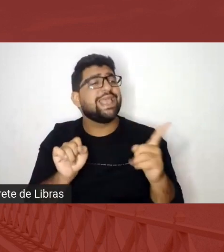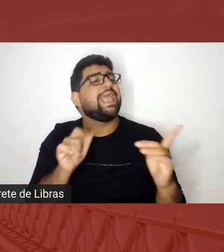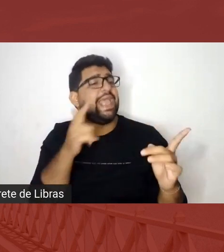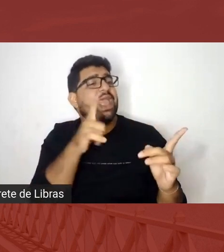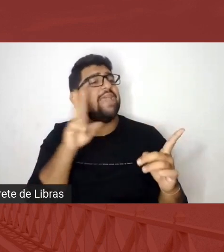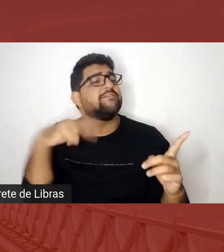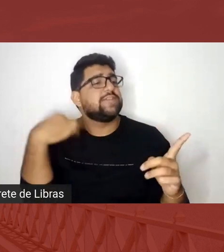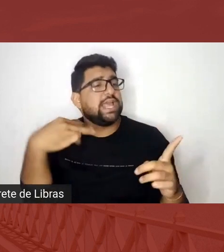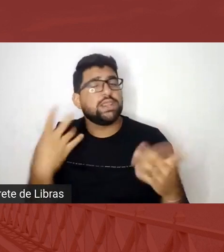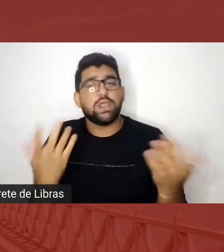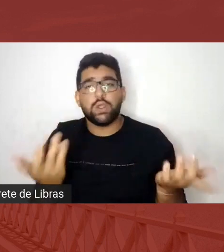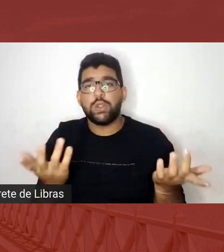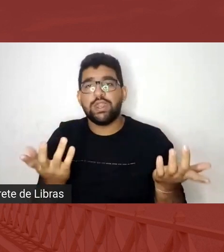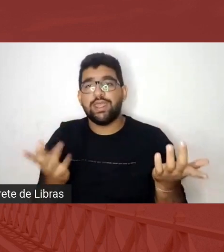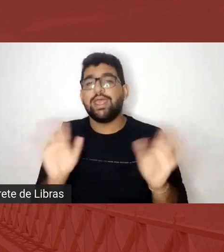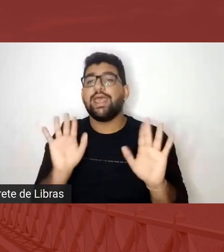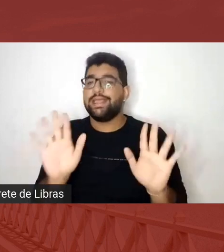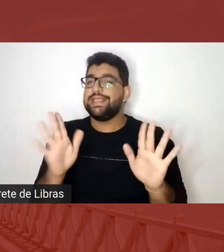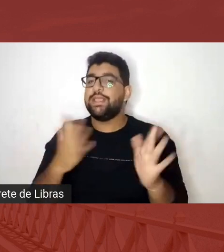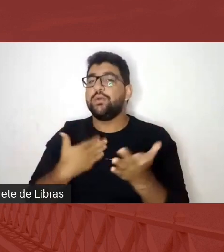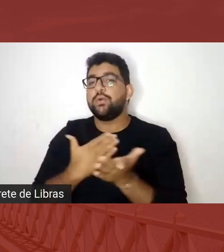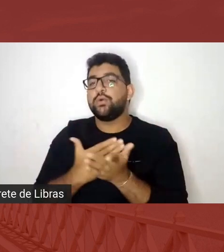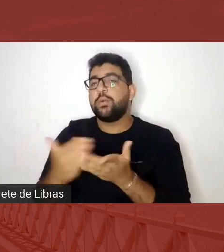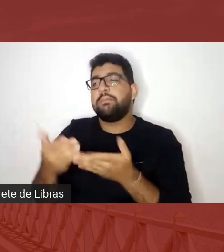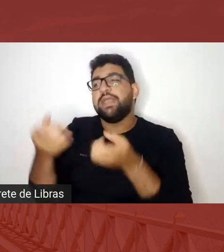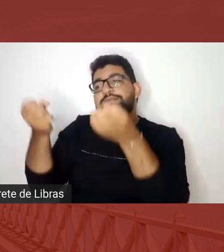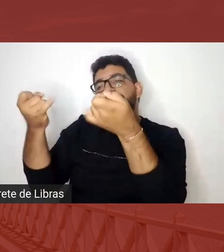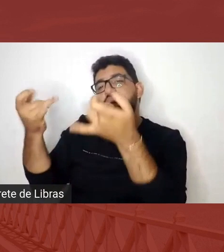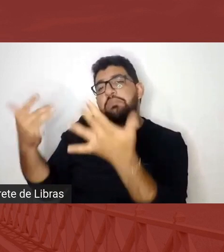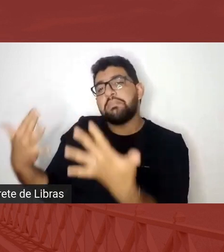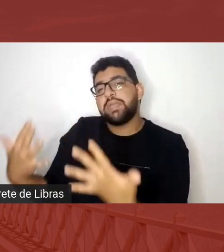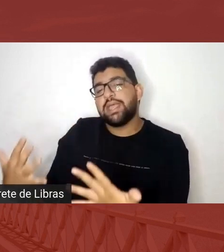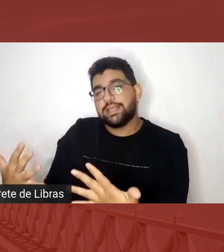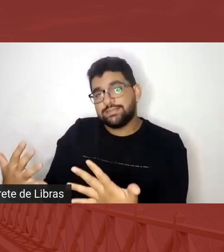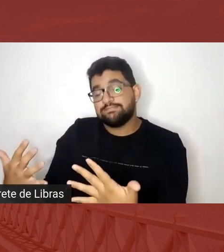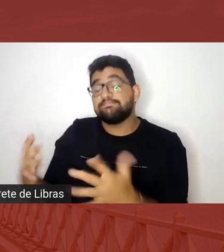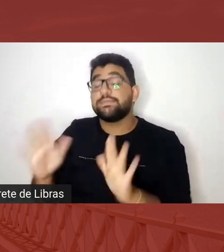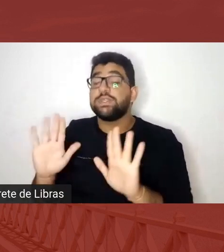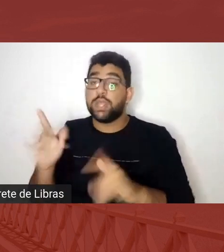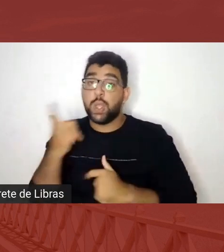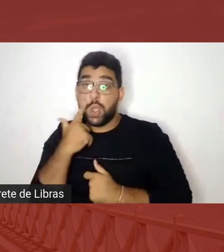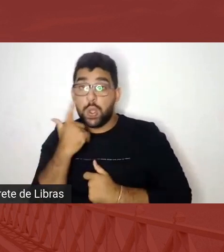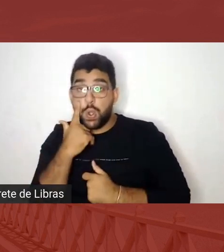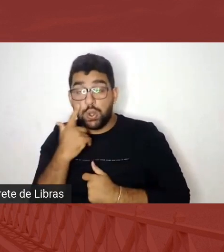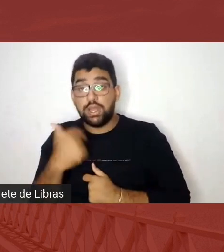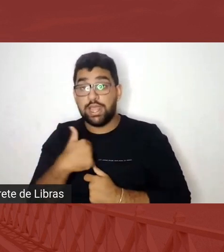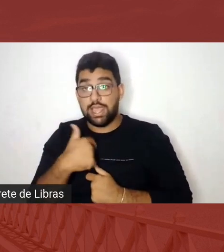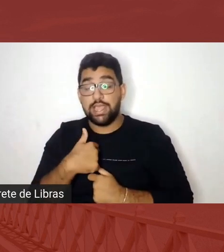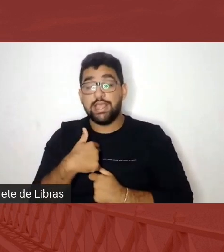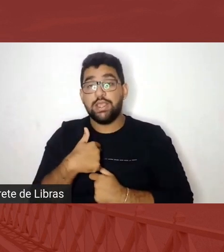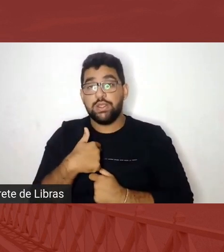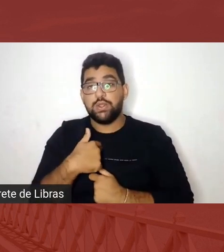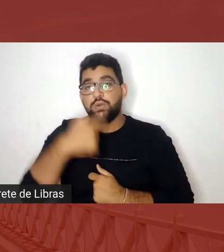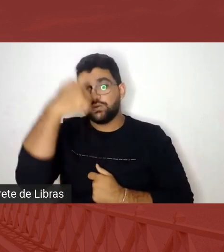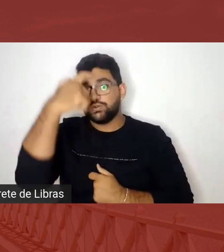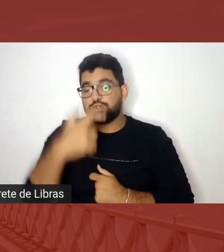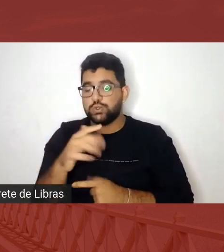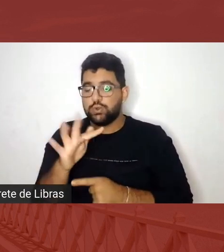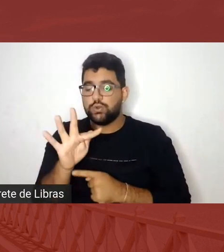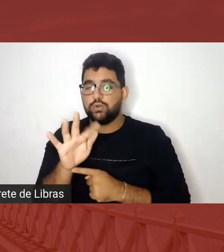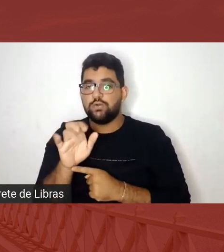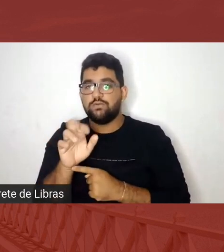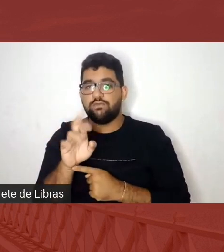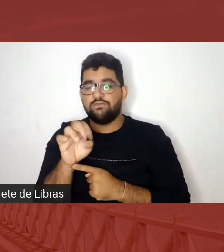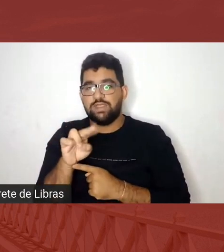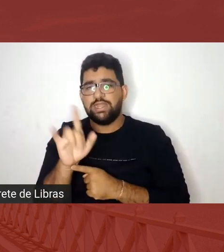Aí eu começo desconstruindo sobre esses lugares. Olha, eu, como a Fernanda já teceu